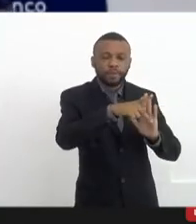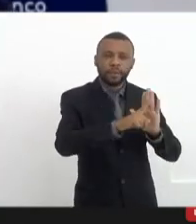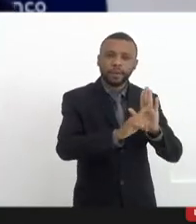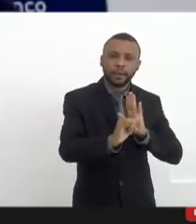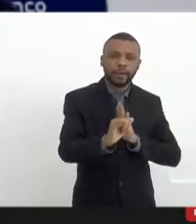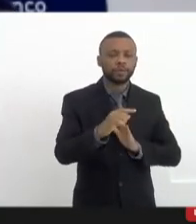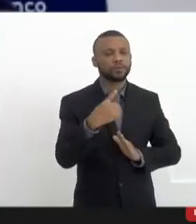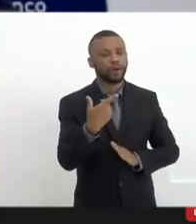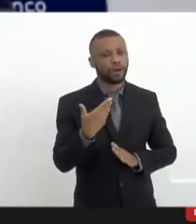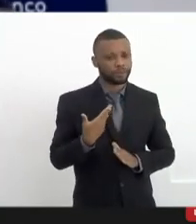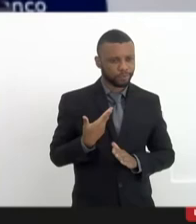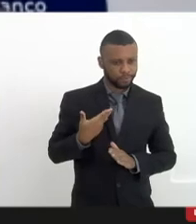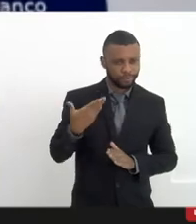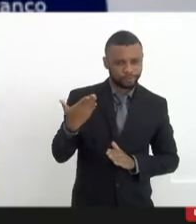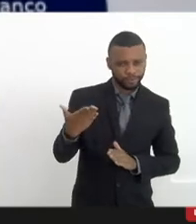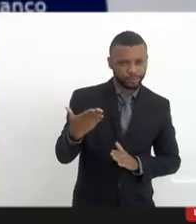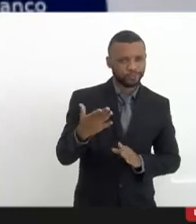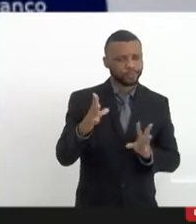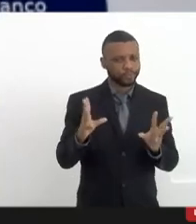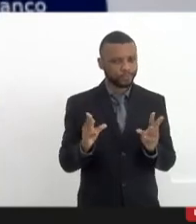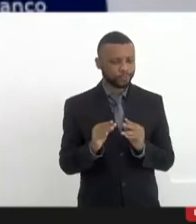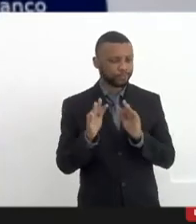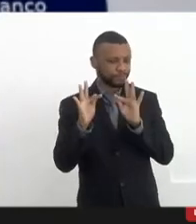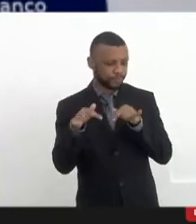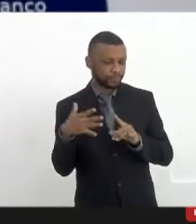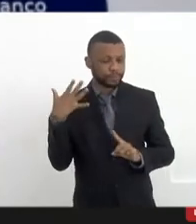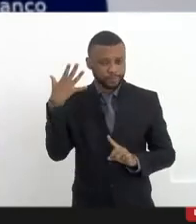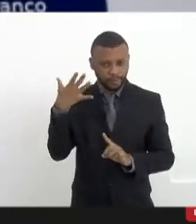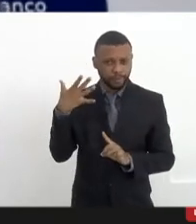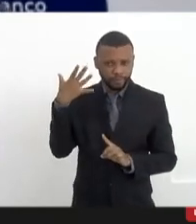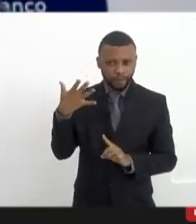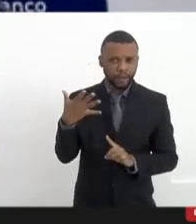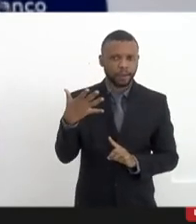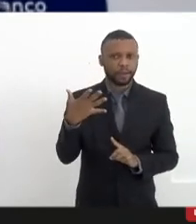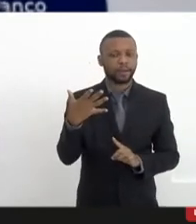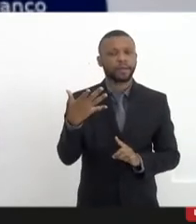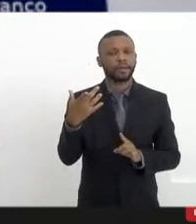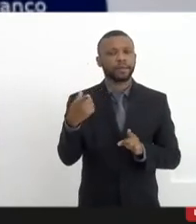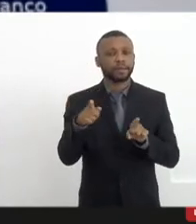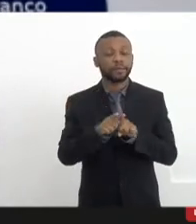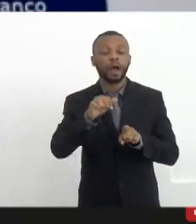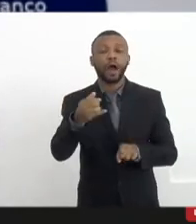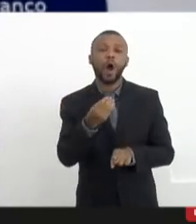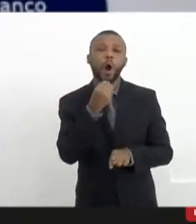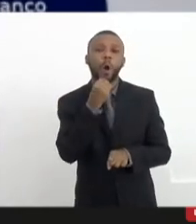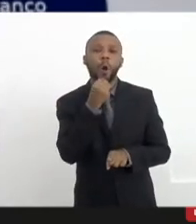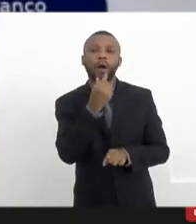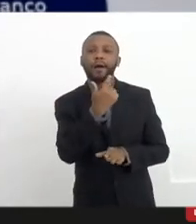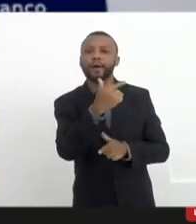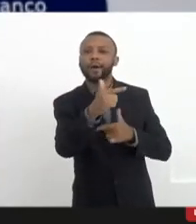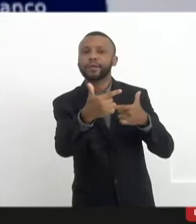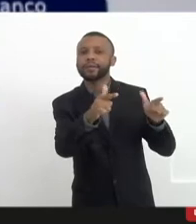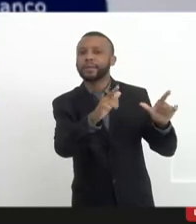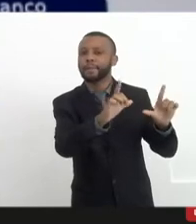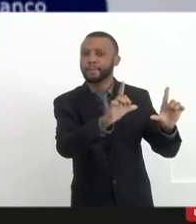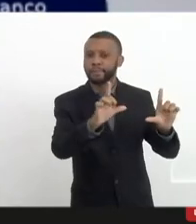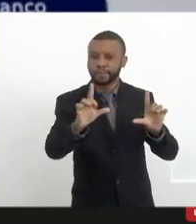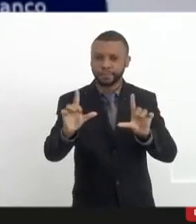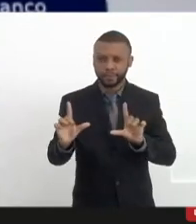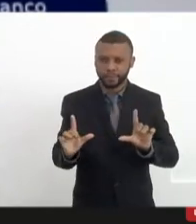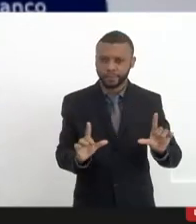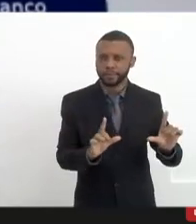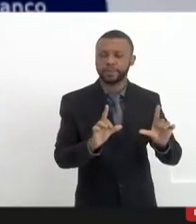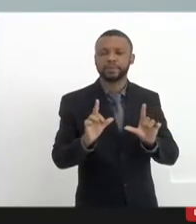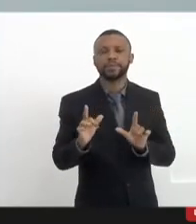dos nossos americanos. Por fim, para encerrar minha fala e dar oportunidade para outras pessoas aqui presentes, quero deixar outro fato